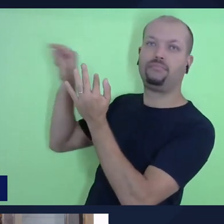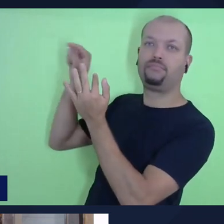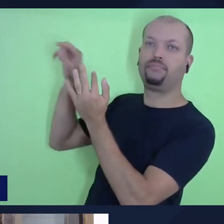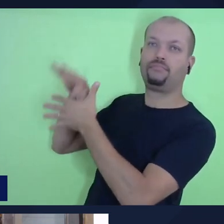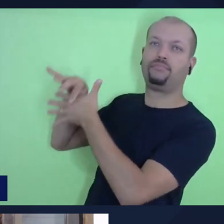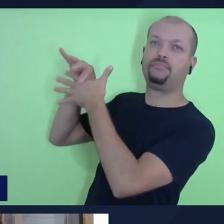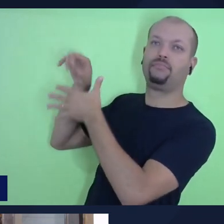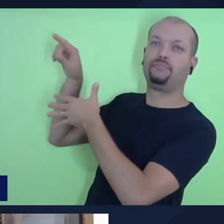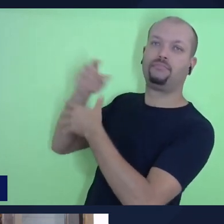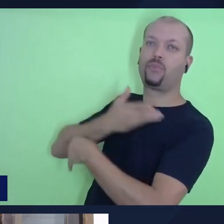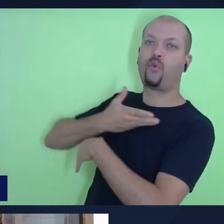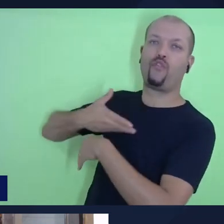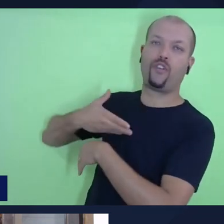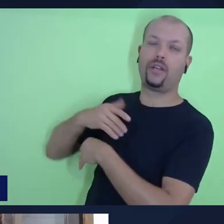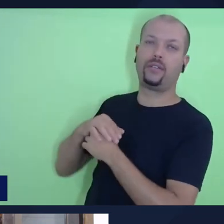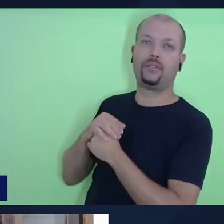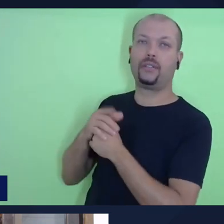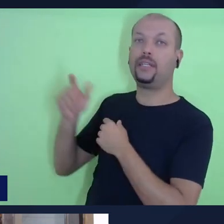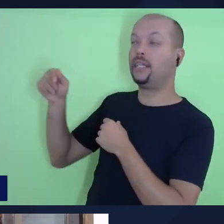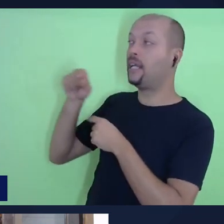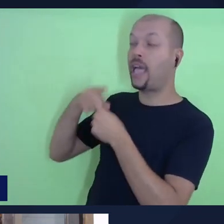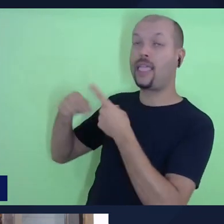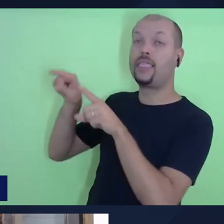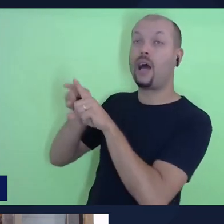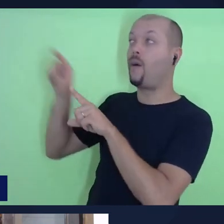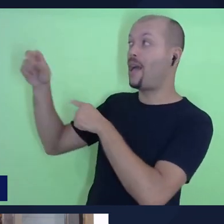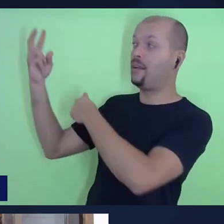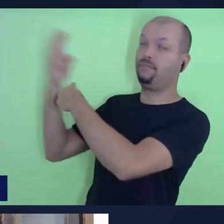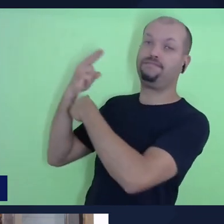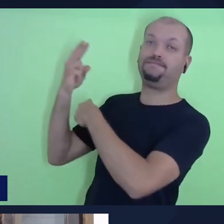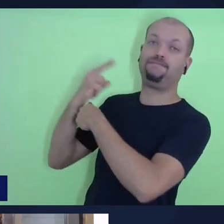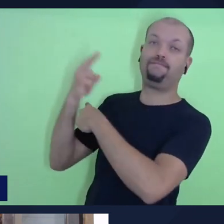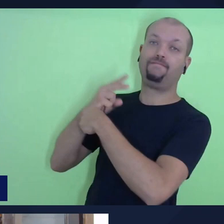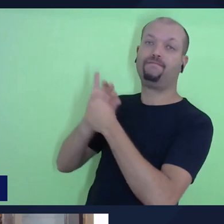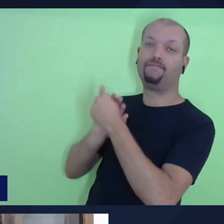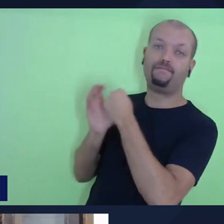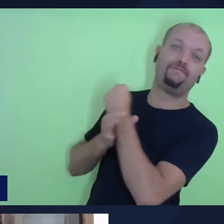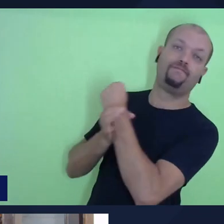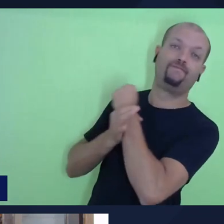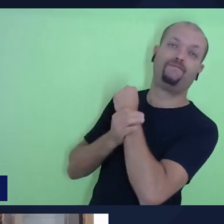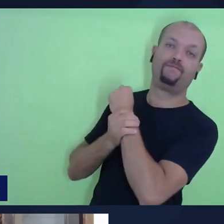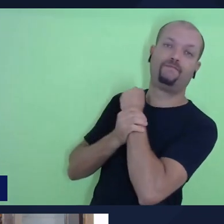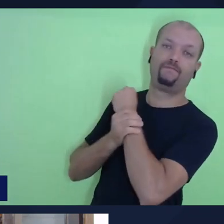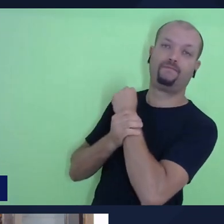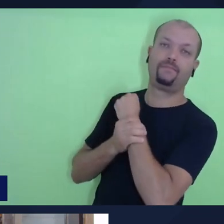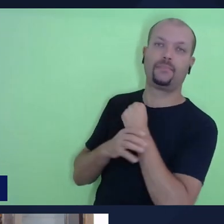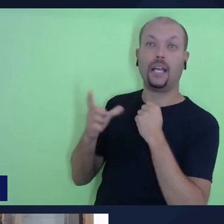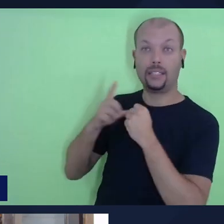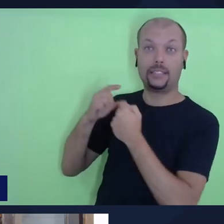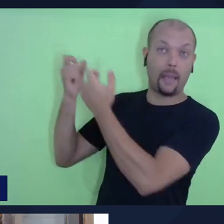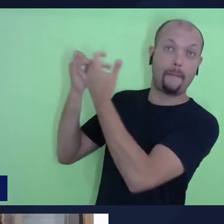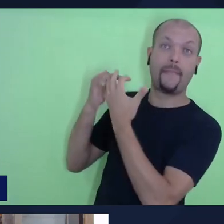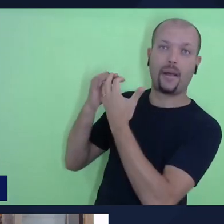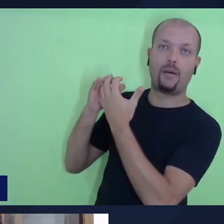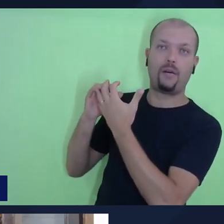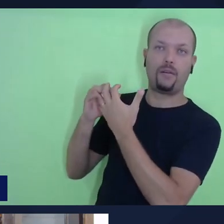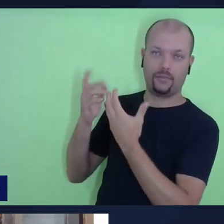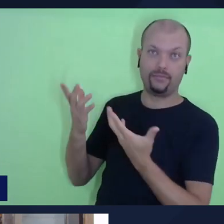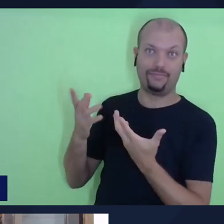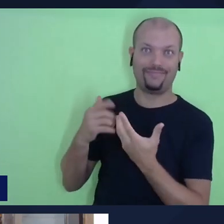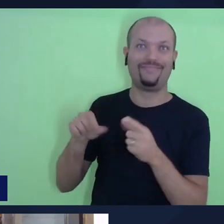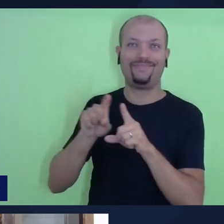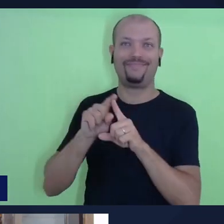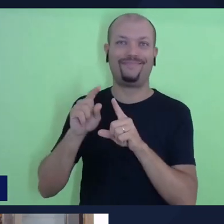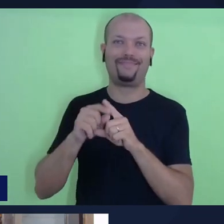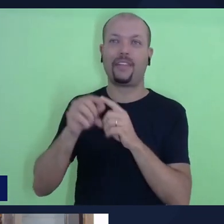ele receba do soberano cuidado, providências, proteção, ele receba alguma dádiva desse soberano e aí ele dedica